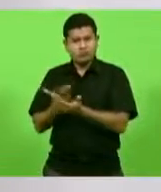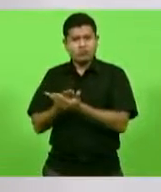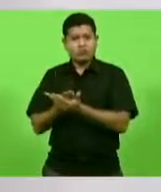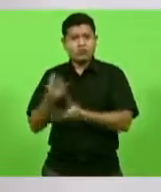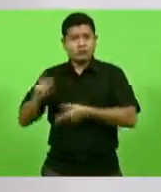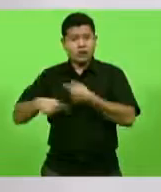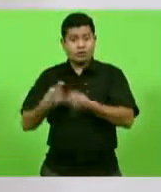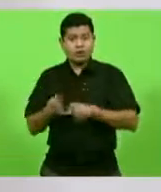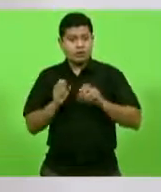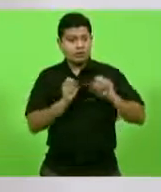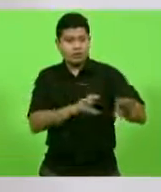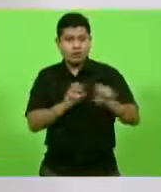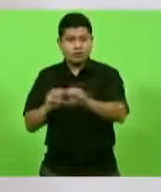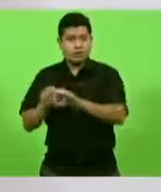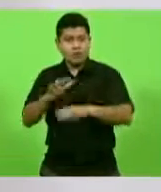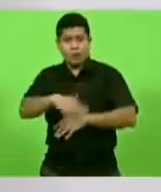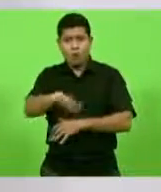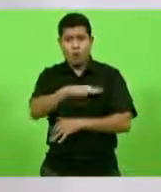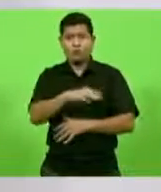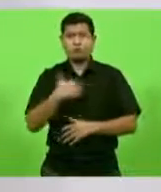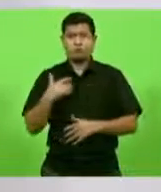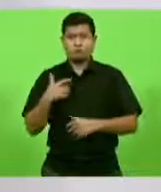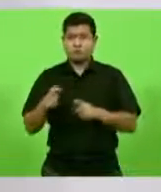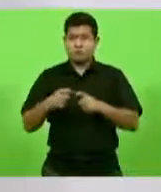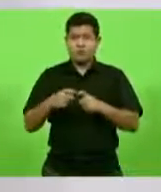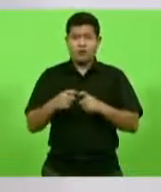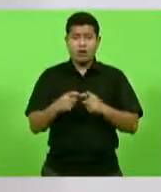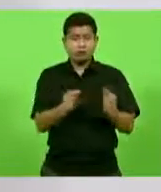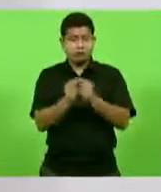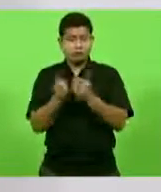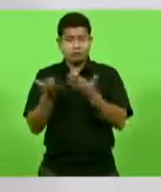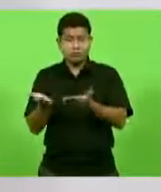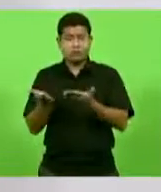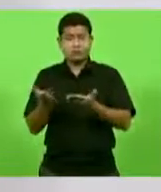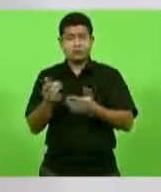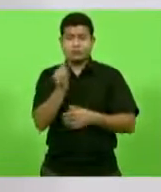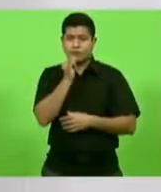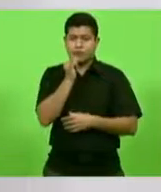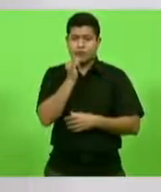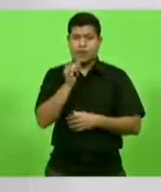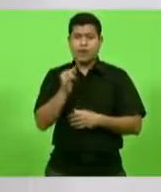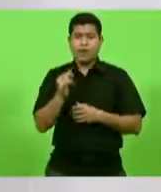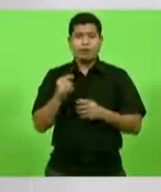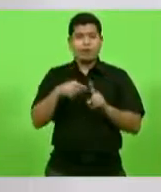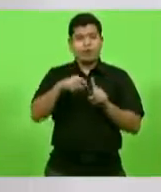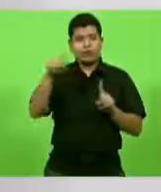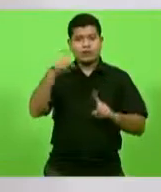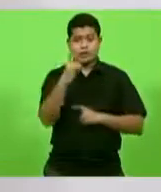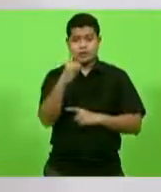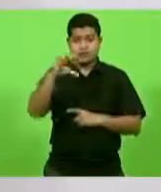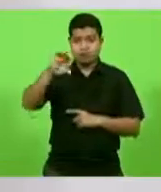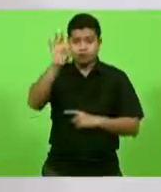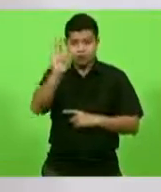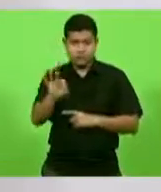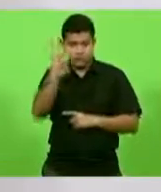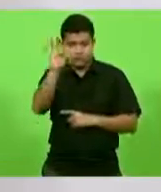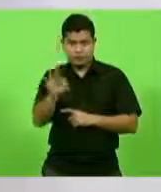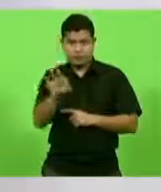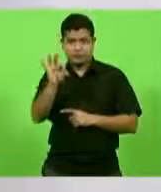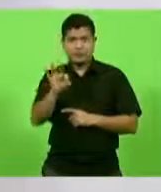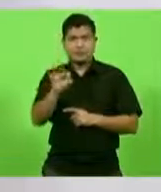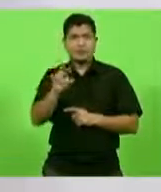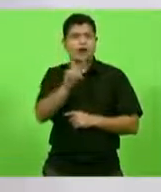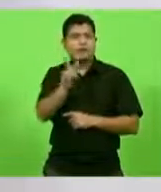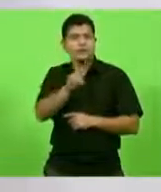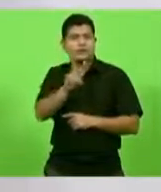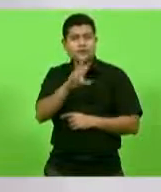aos outros médicos. Então, quer dizer o seguinte, abaixo de 19 nos índices de vitamina D3, que na realidade